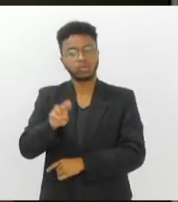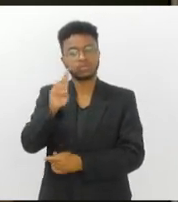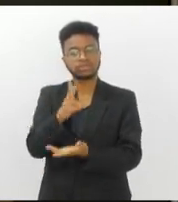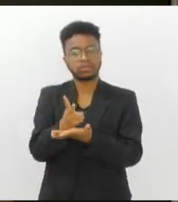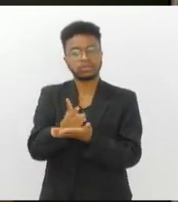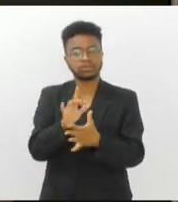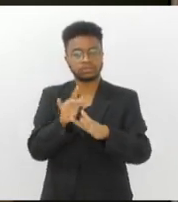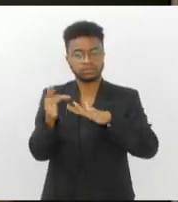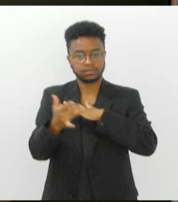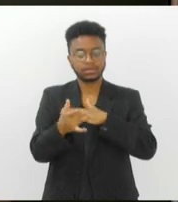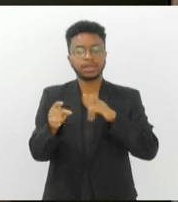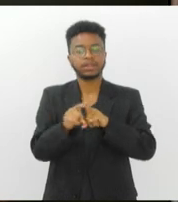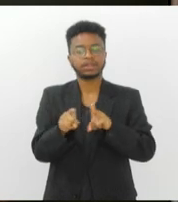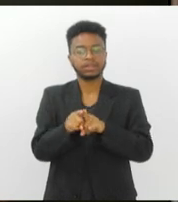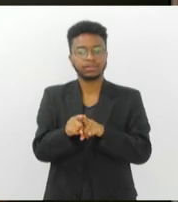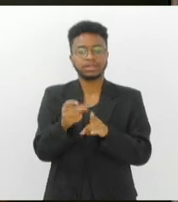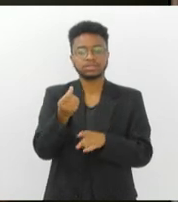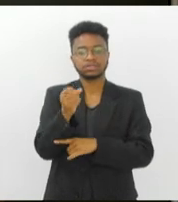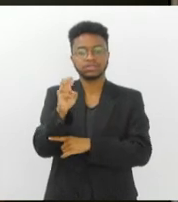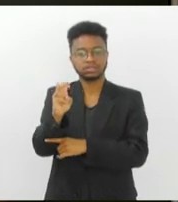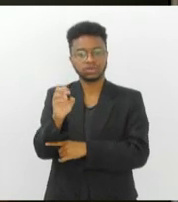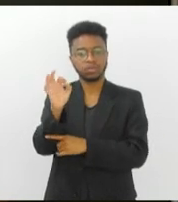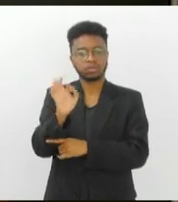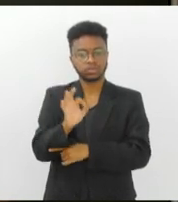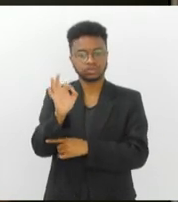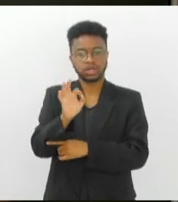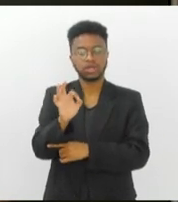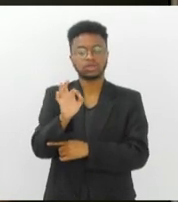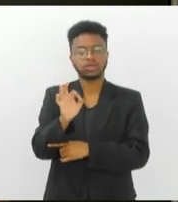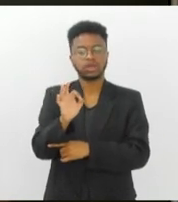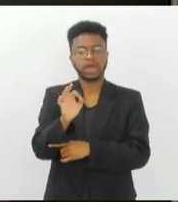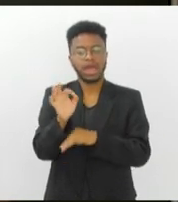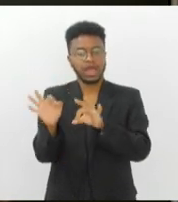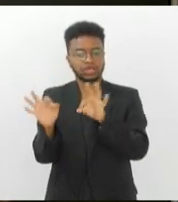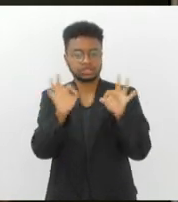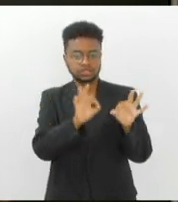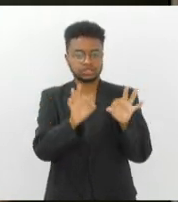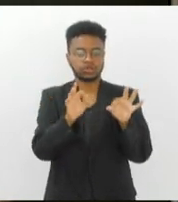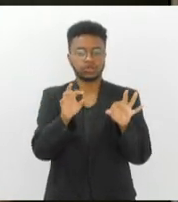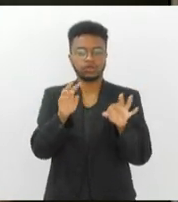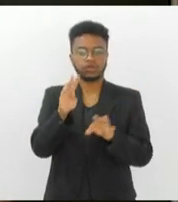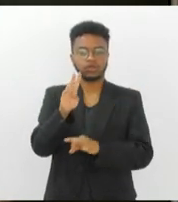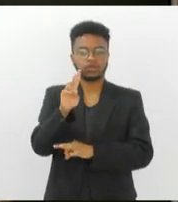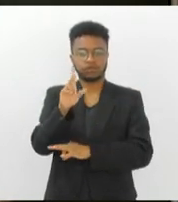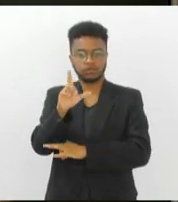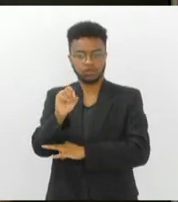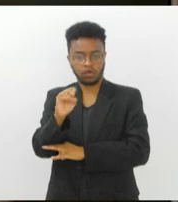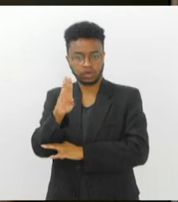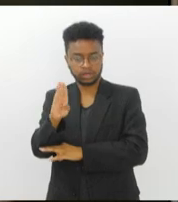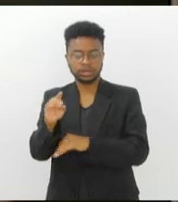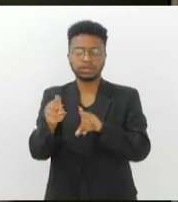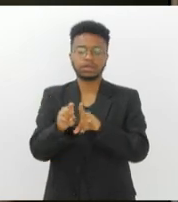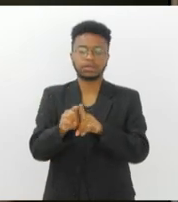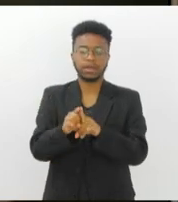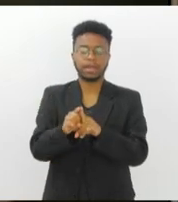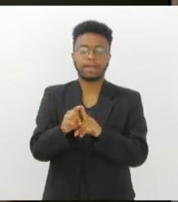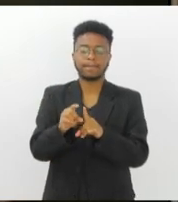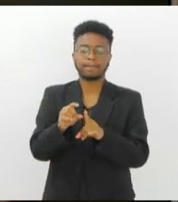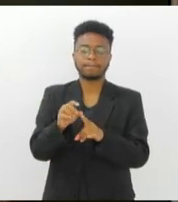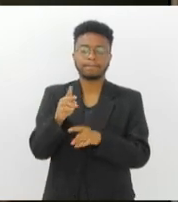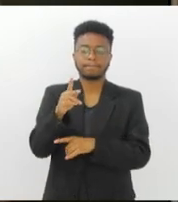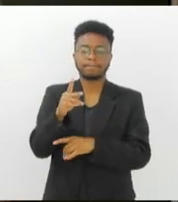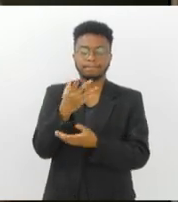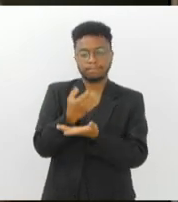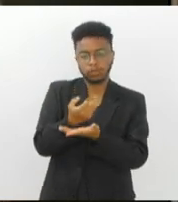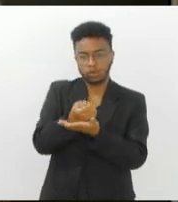sociais e 65% consomem conteúdo de blogs e podcasts. 73% disseram confiar nos